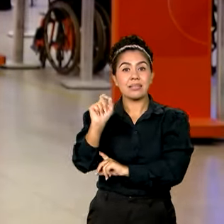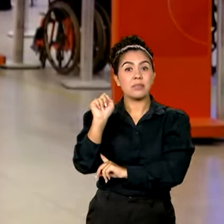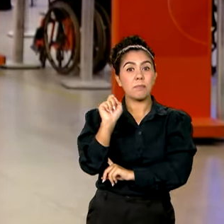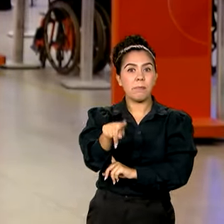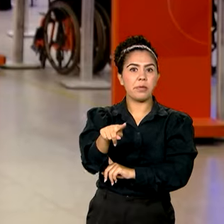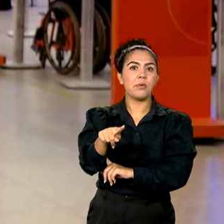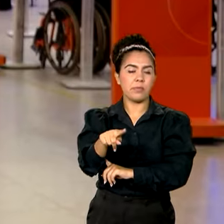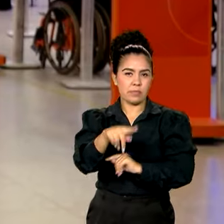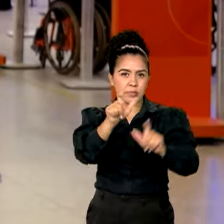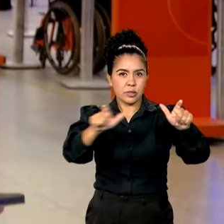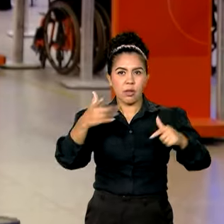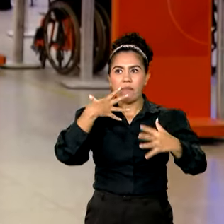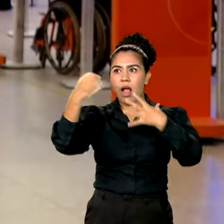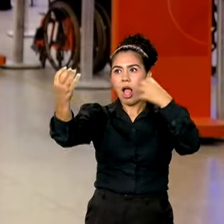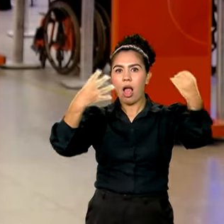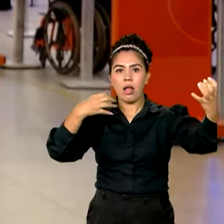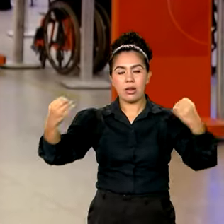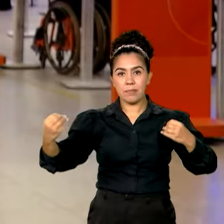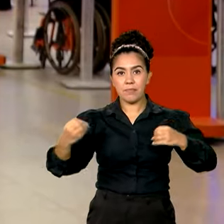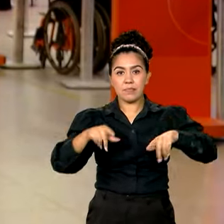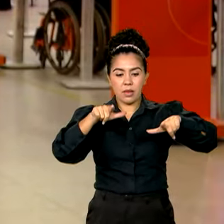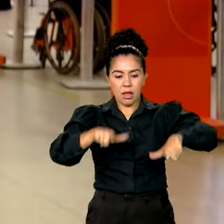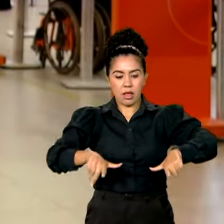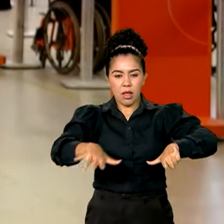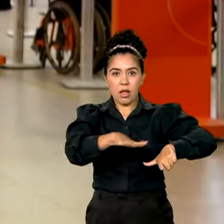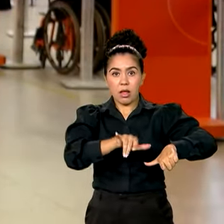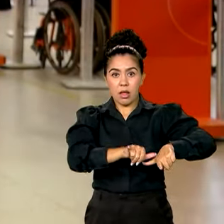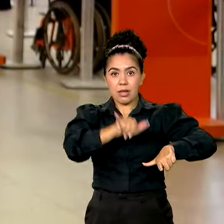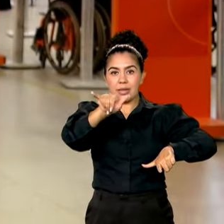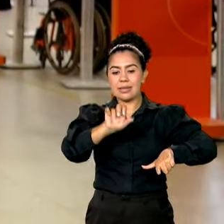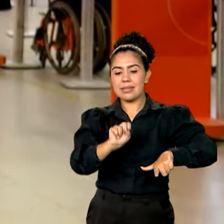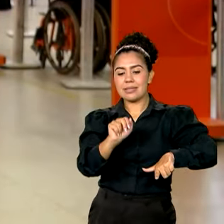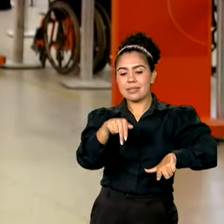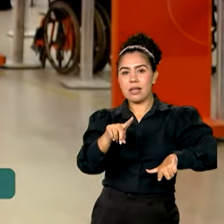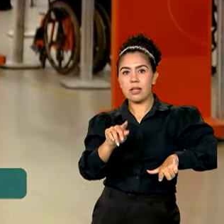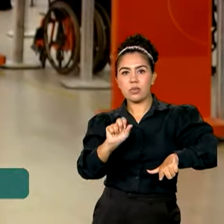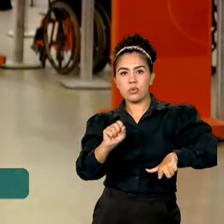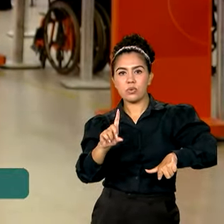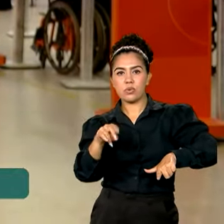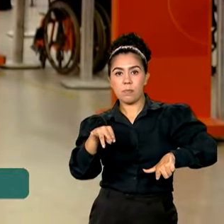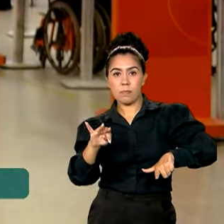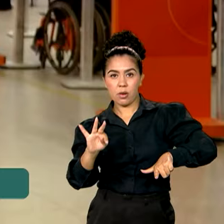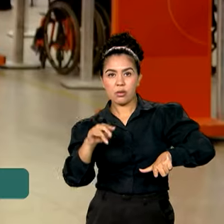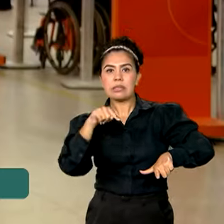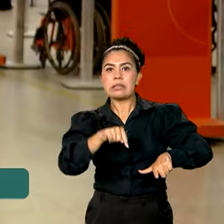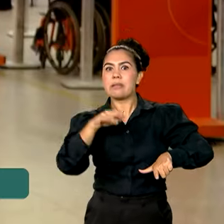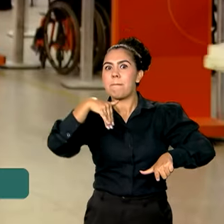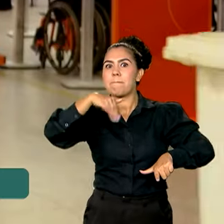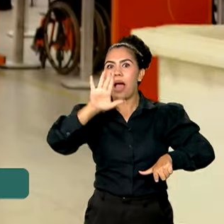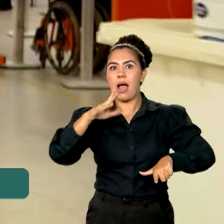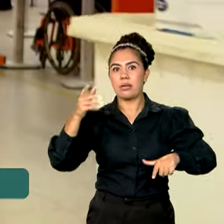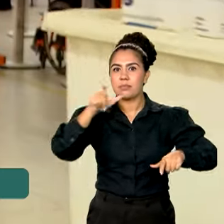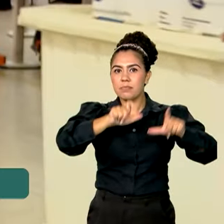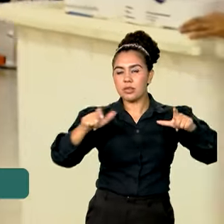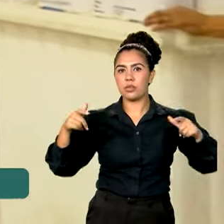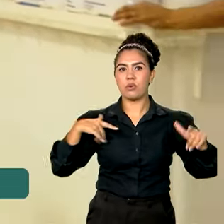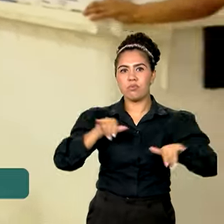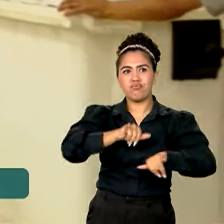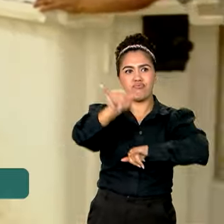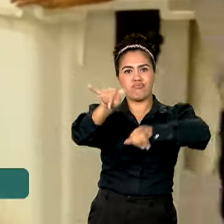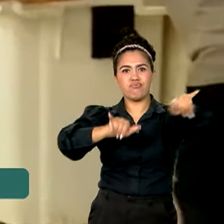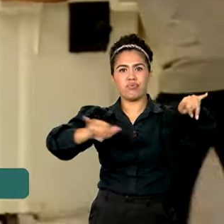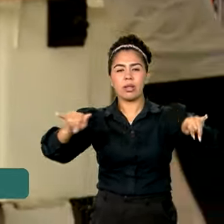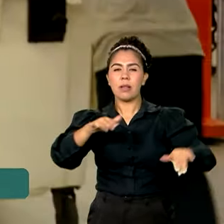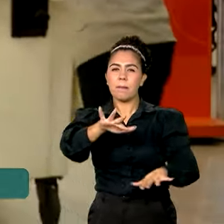neste período. O aeroporto Santos Dumont, aqui no Rio de Janeiro, é o que receberá mais passageiros. São esperados pouco mais de